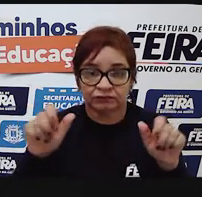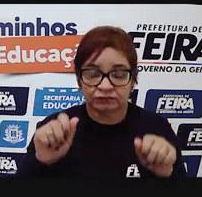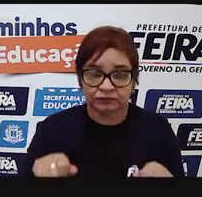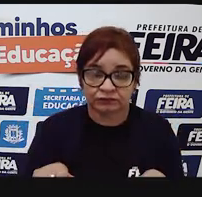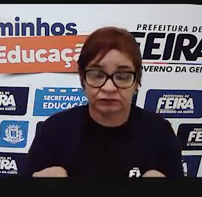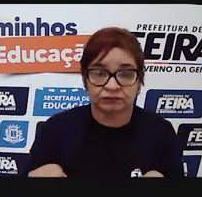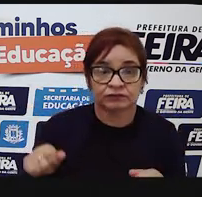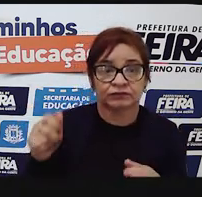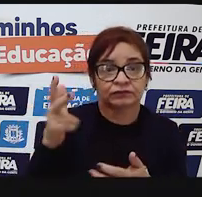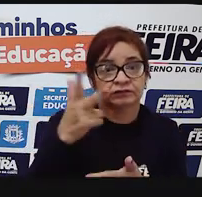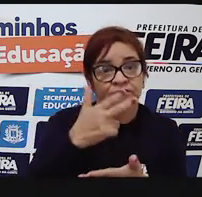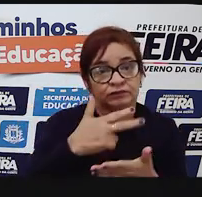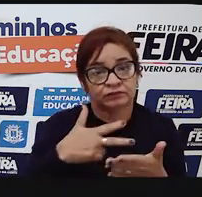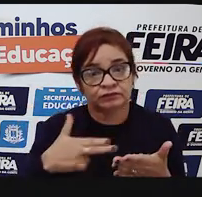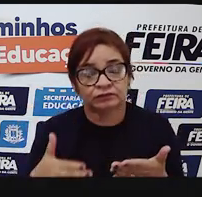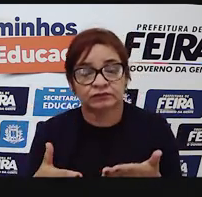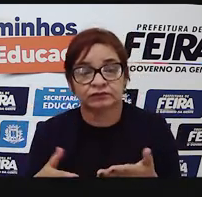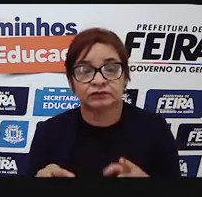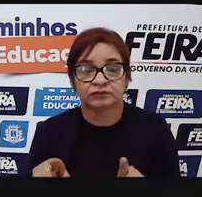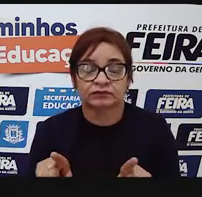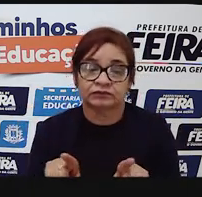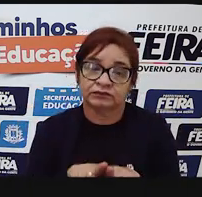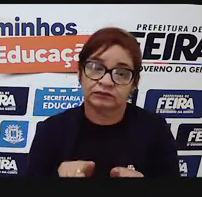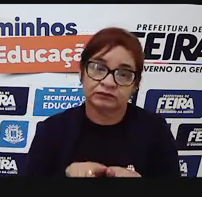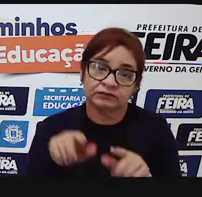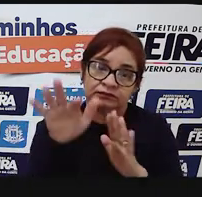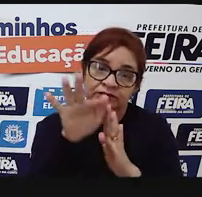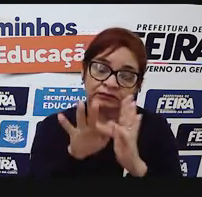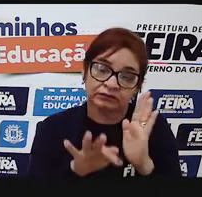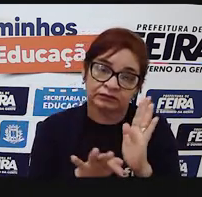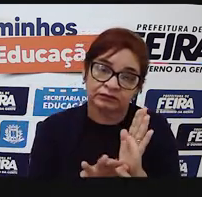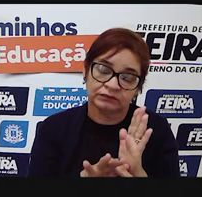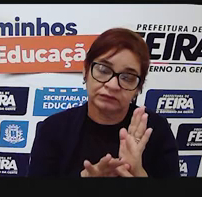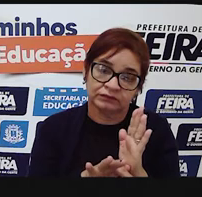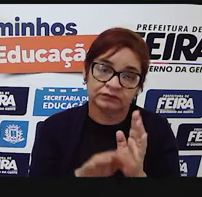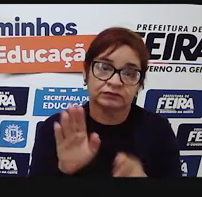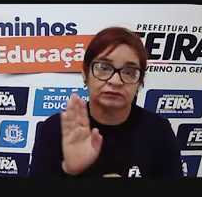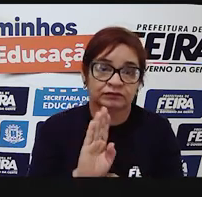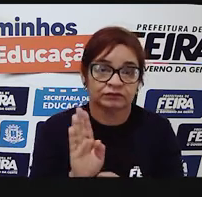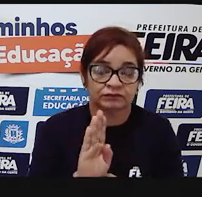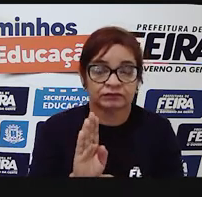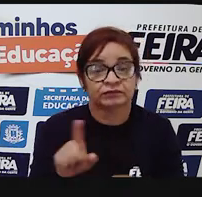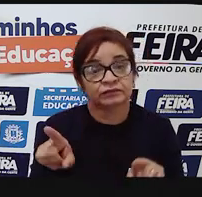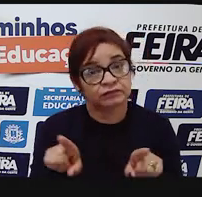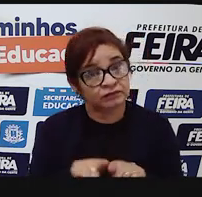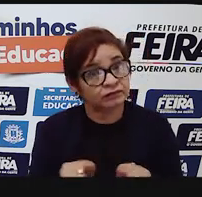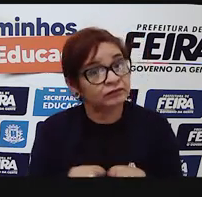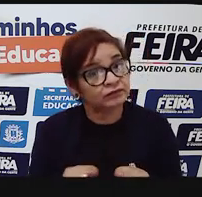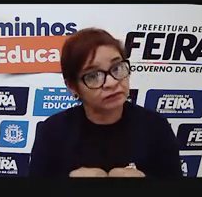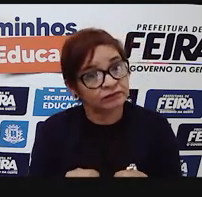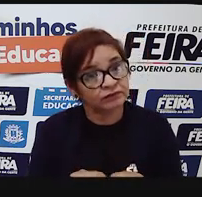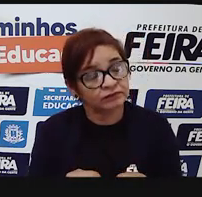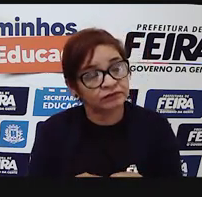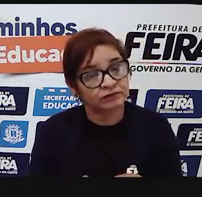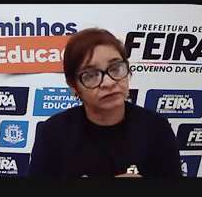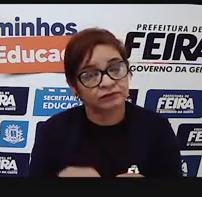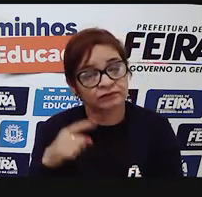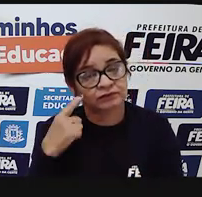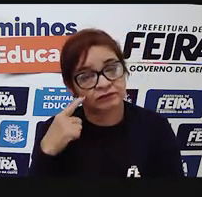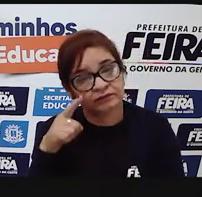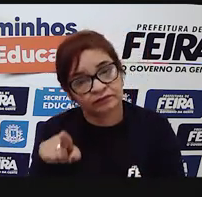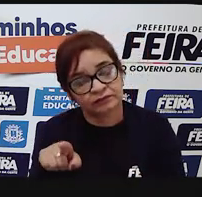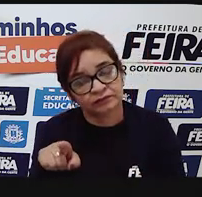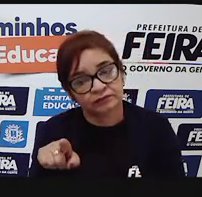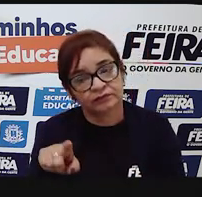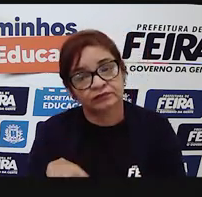quanto texto escrito juntos. Um filme também, porque no filme existem as cenas em movimento,